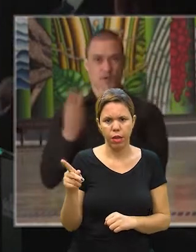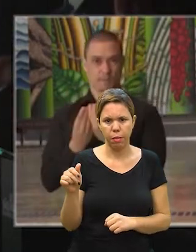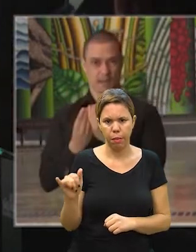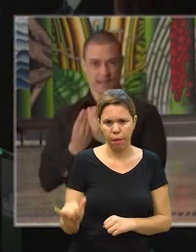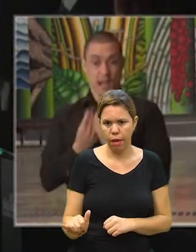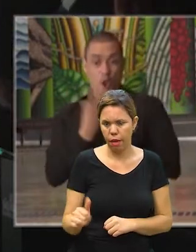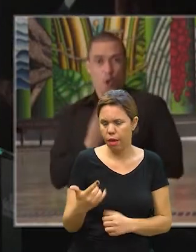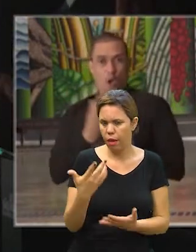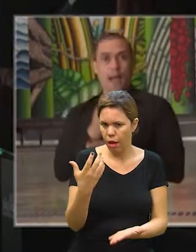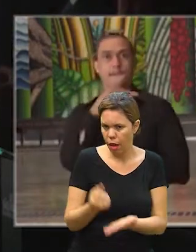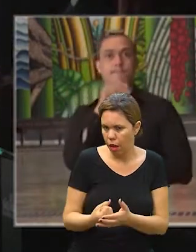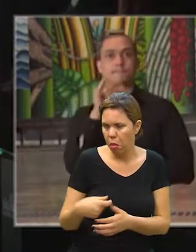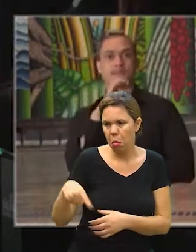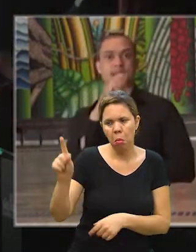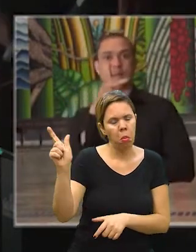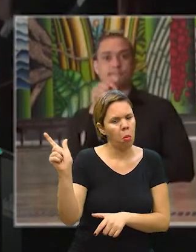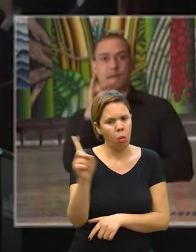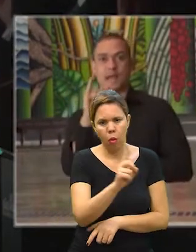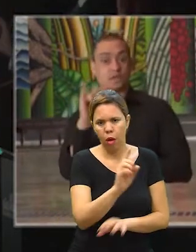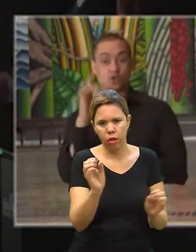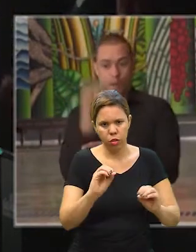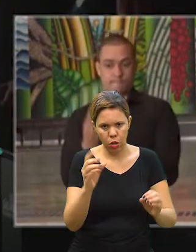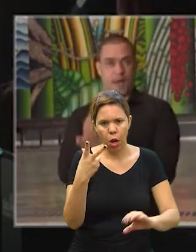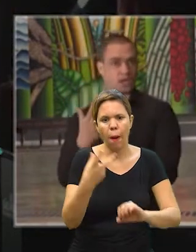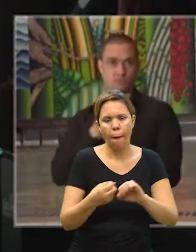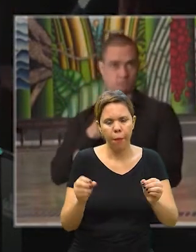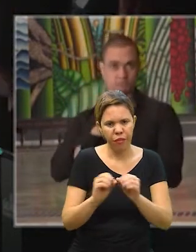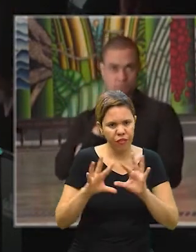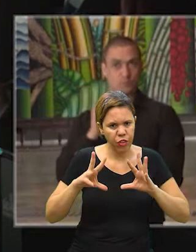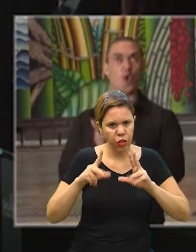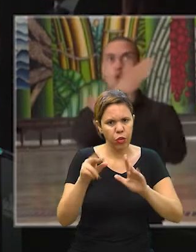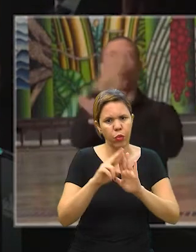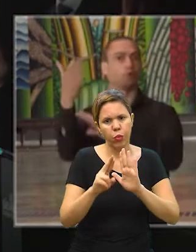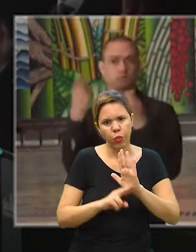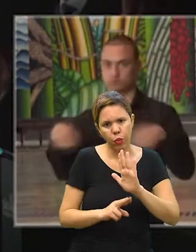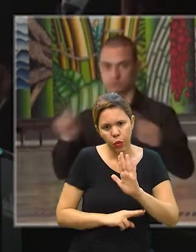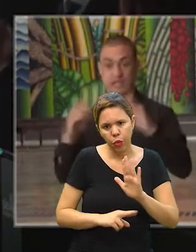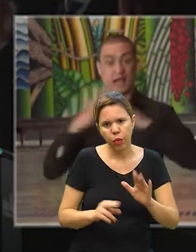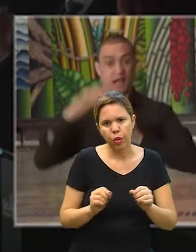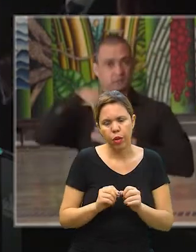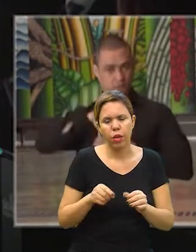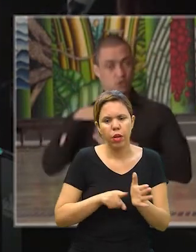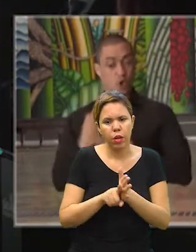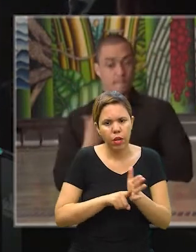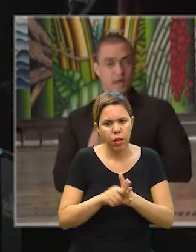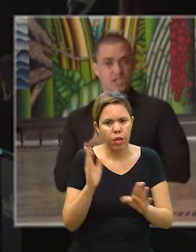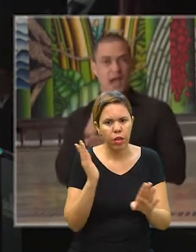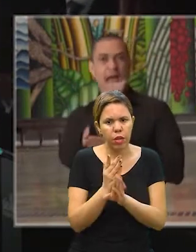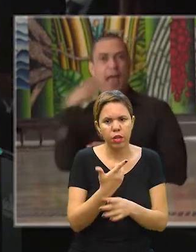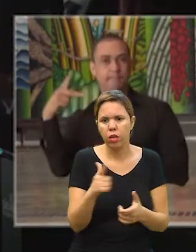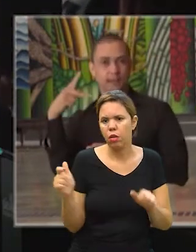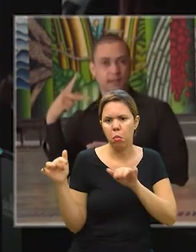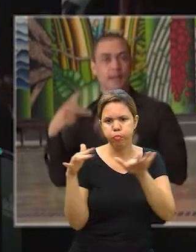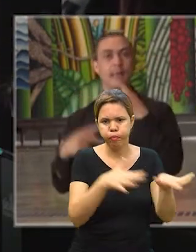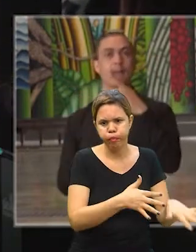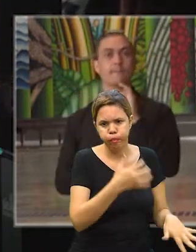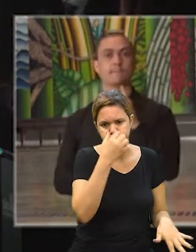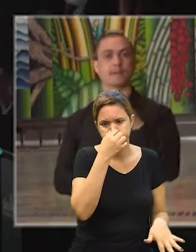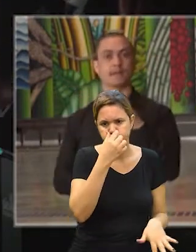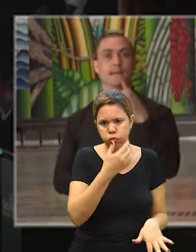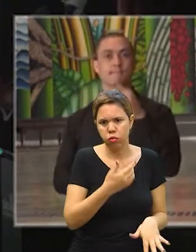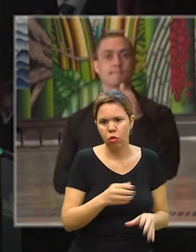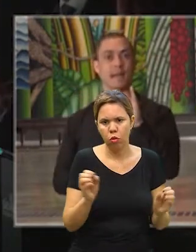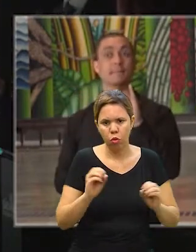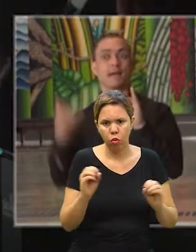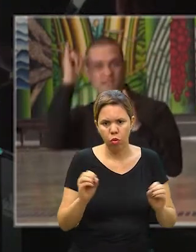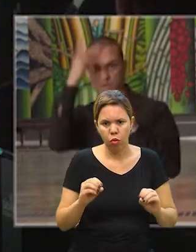baixar, não precisa ir a lugar nenhum, ela pode baixar e fazer tudo, justamente para buscar não ter aglomeração, governador